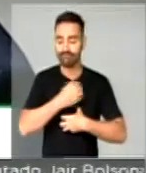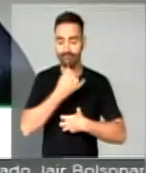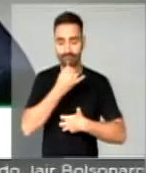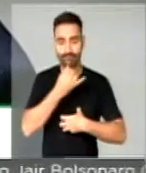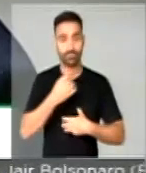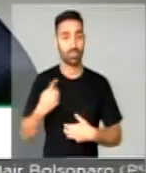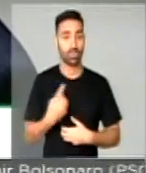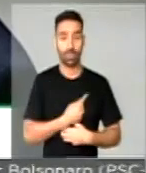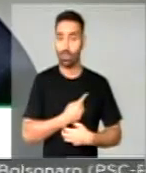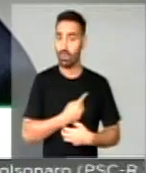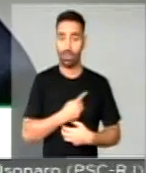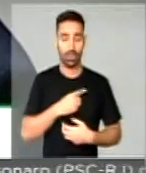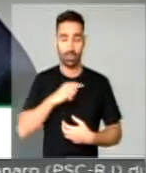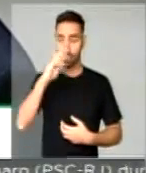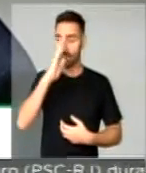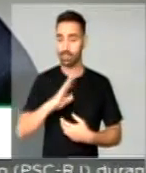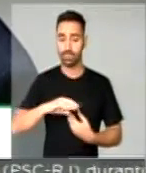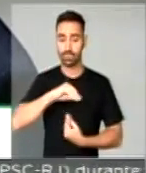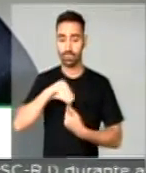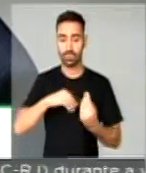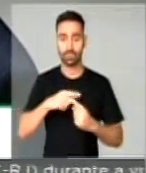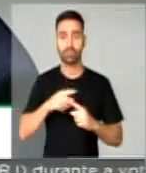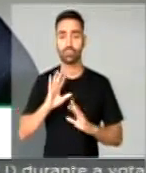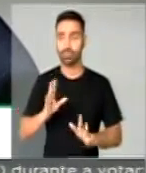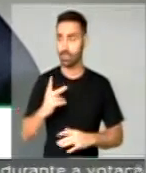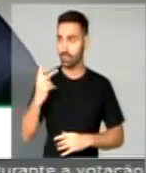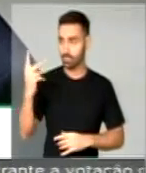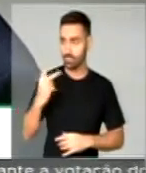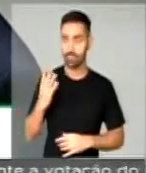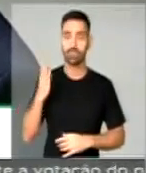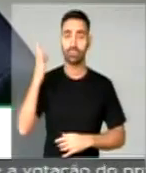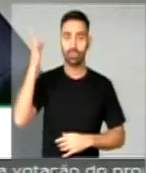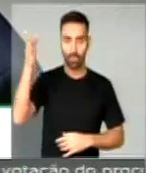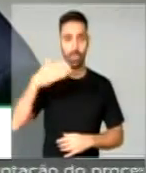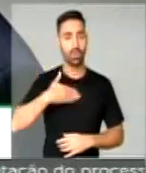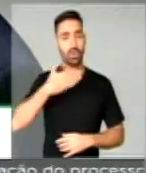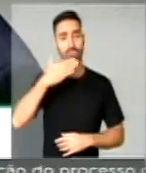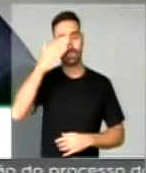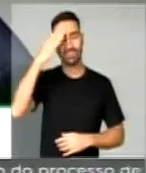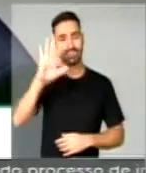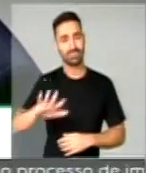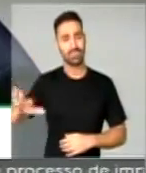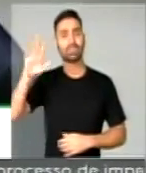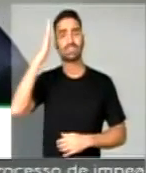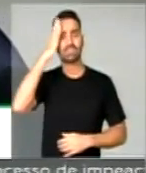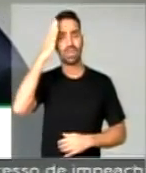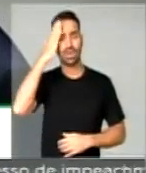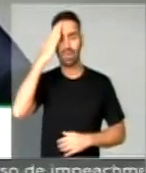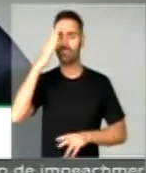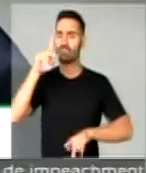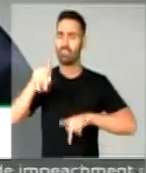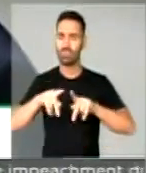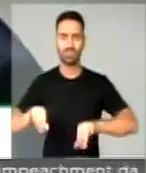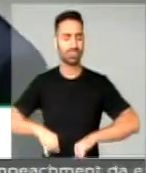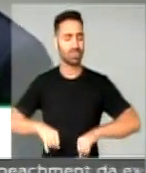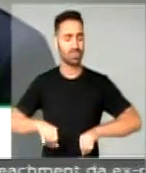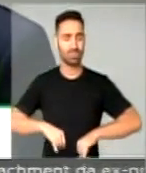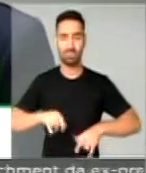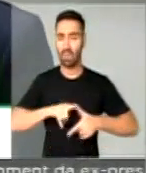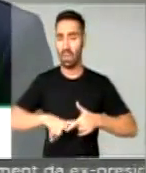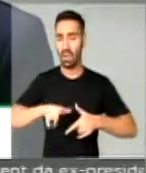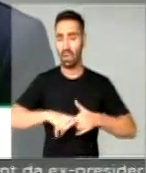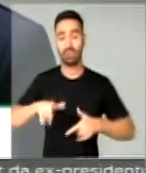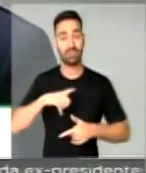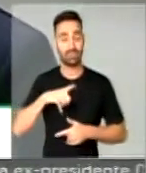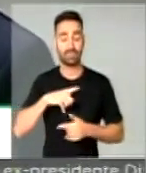cidadãos do mundo, eu e vossa excelência que já estivemos, deputado Tarcísio, lá no Oriente, sabemos o que aquele povo passa, sofre e,